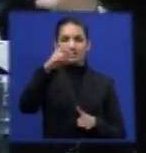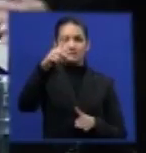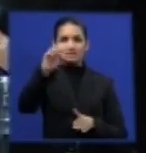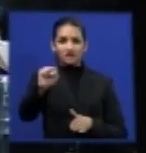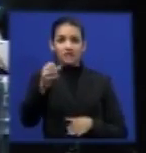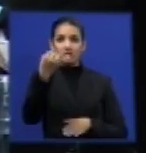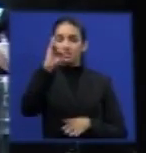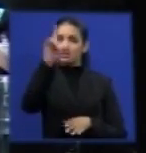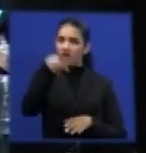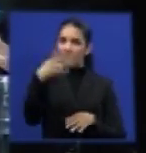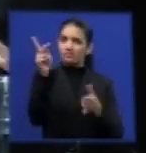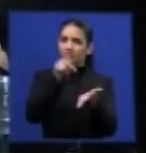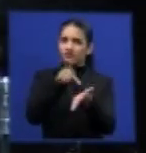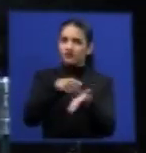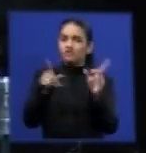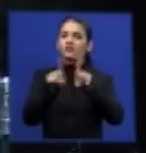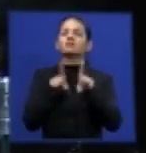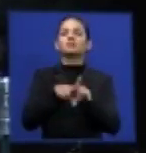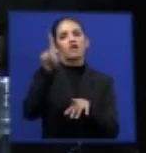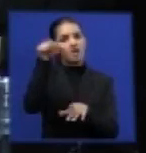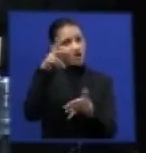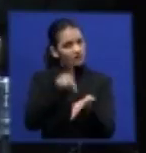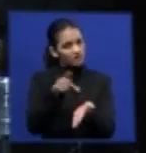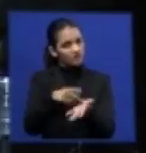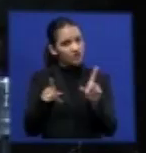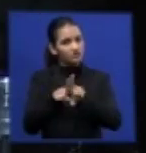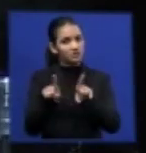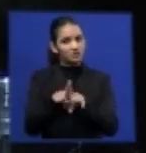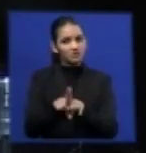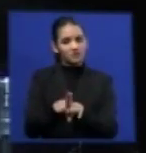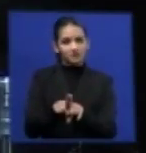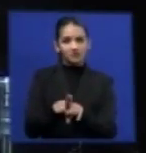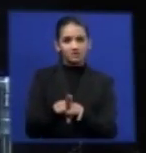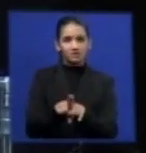verdadeiros, sendo verdadeiros, em peças,